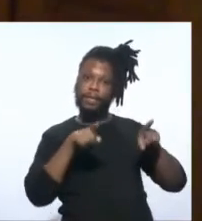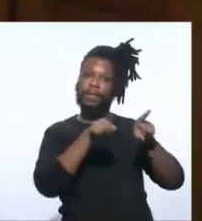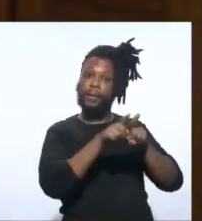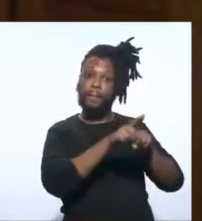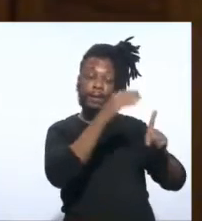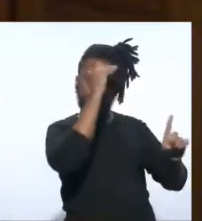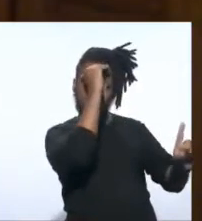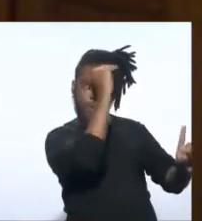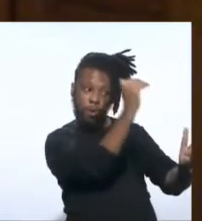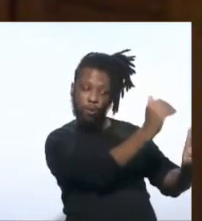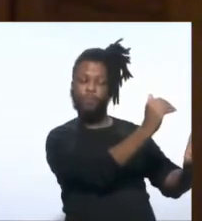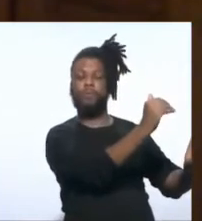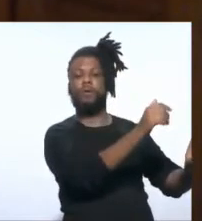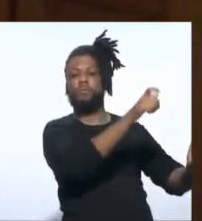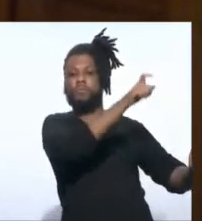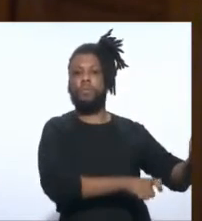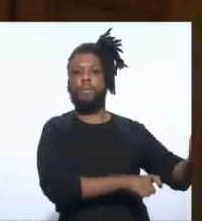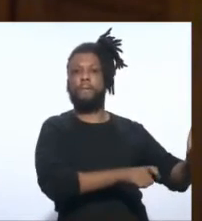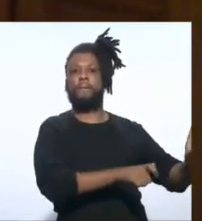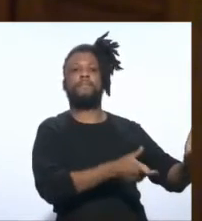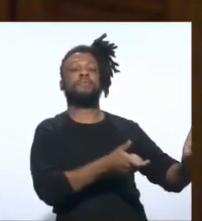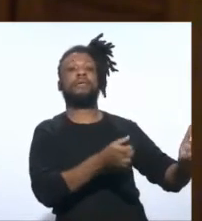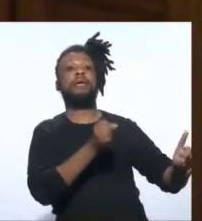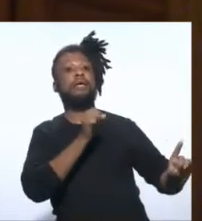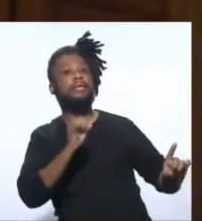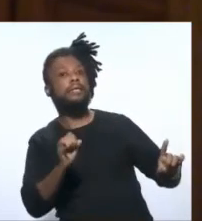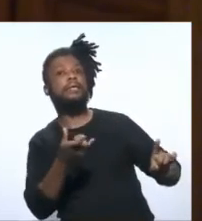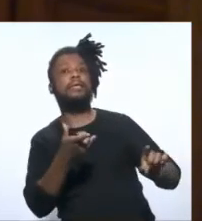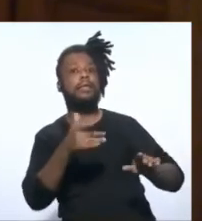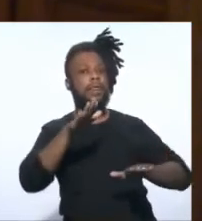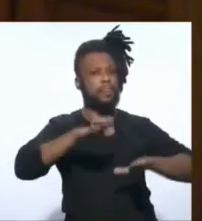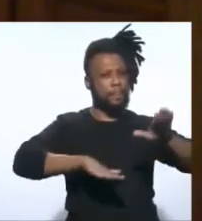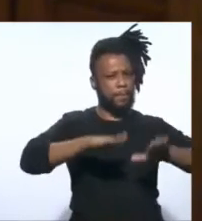respeito pessoal. Se dependesse de mim,